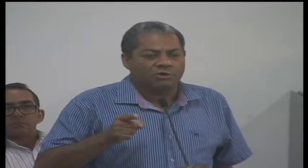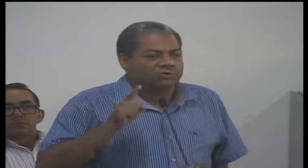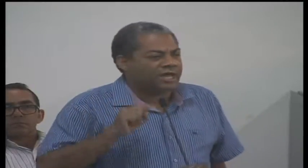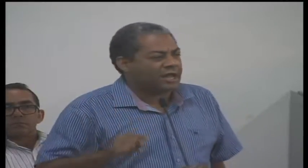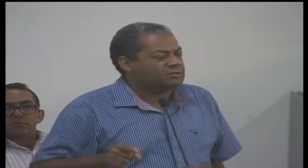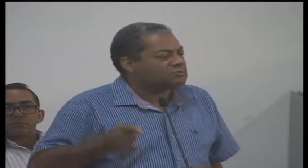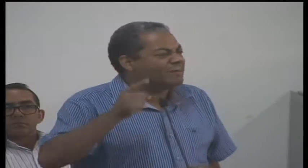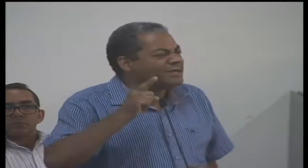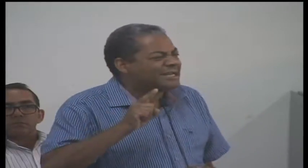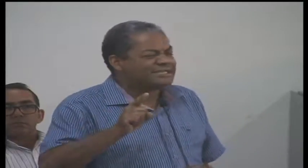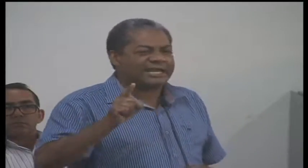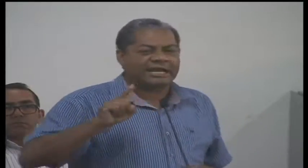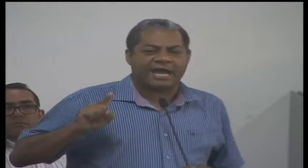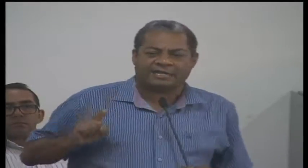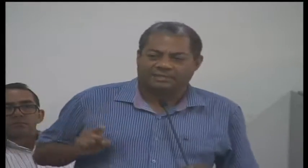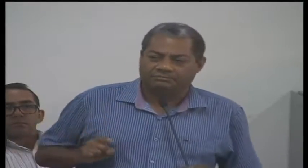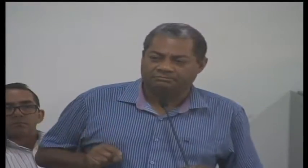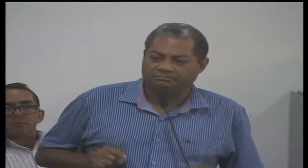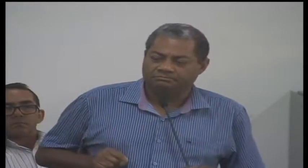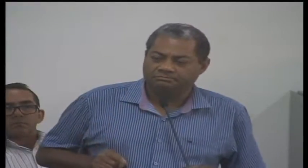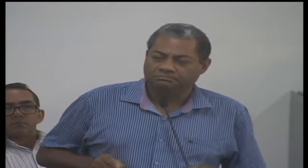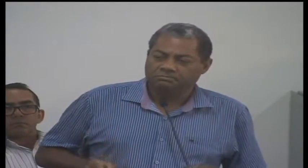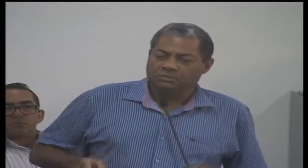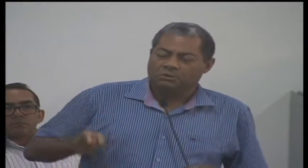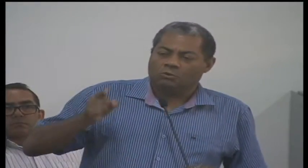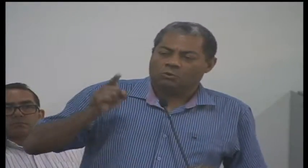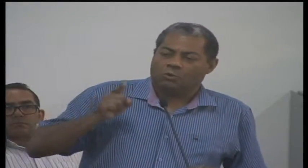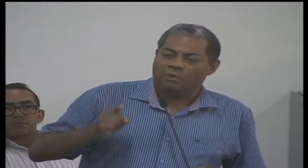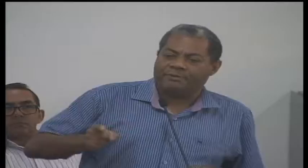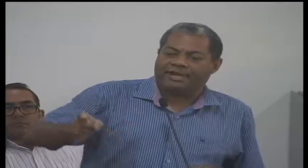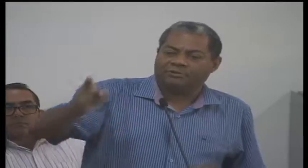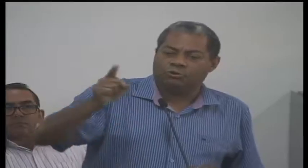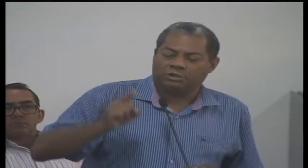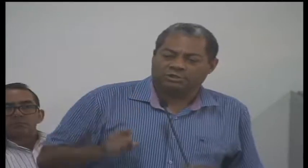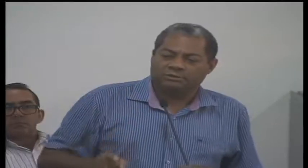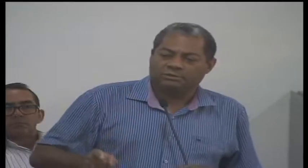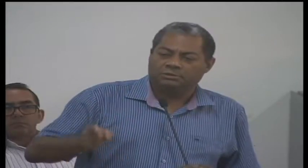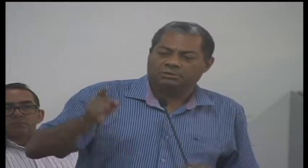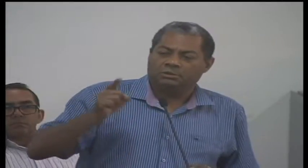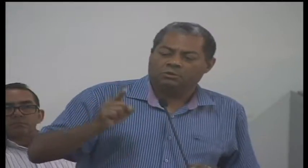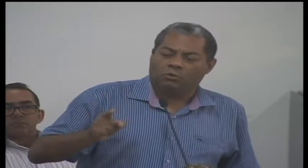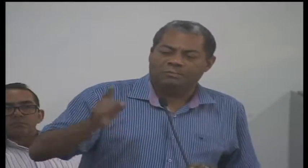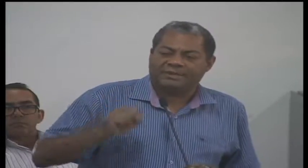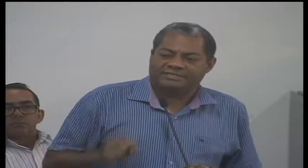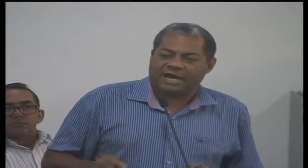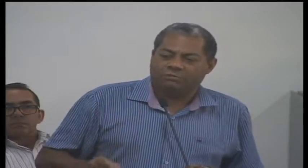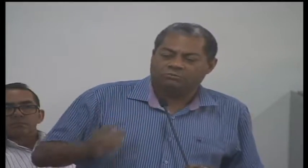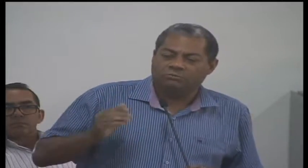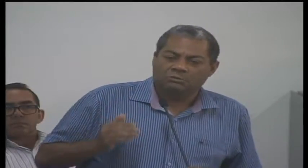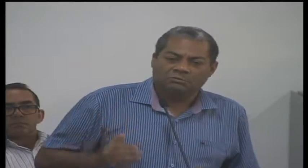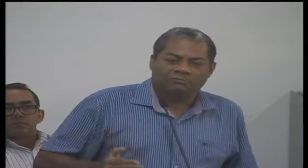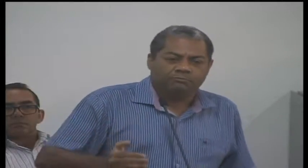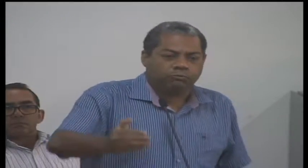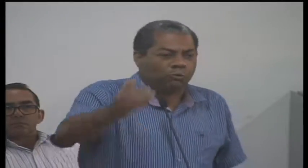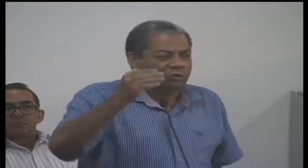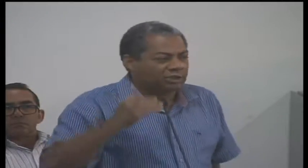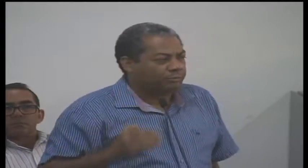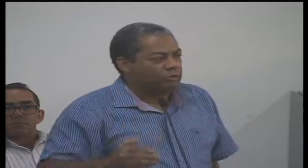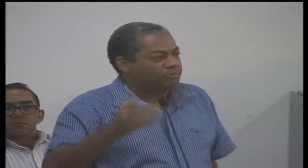deveria usar de uma maneira sagrada. O empregador, o empresário,